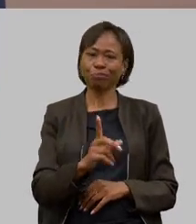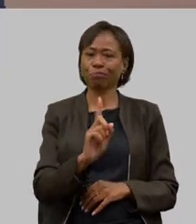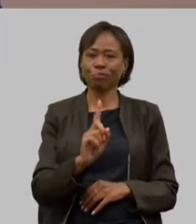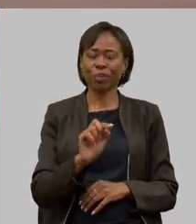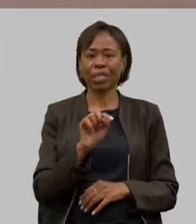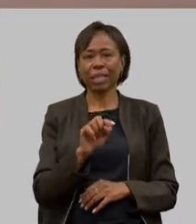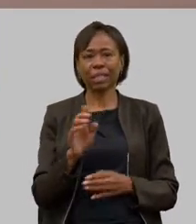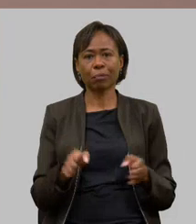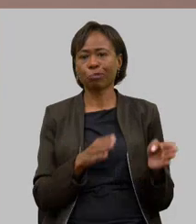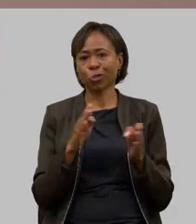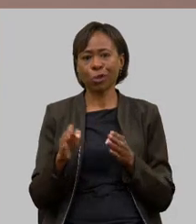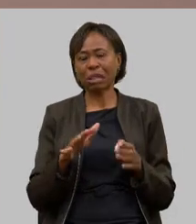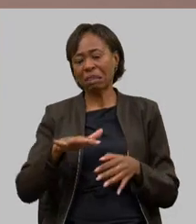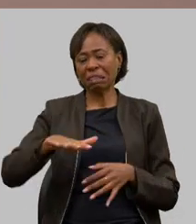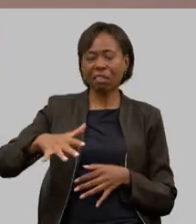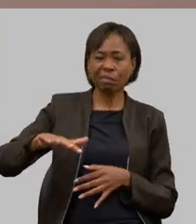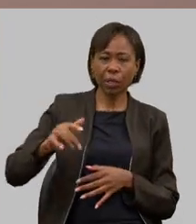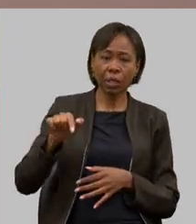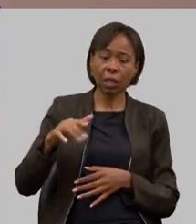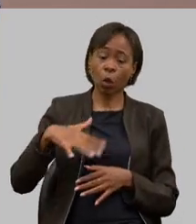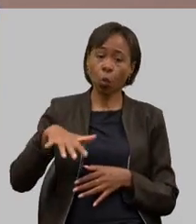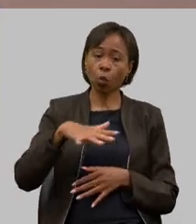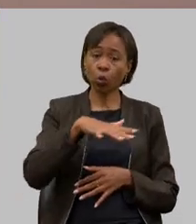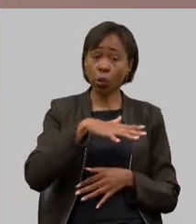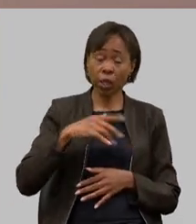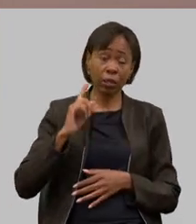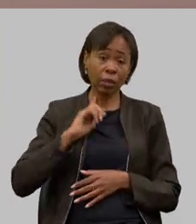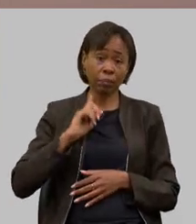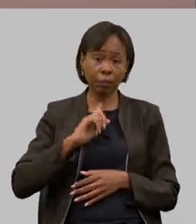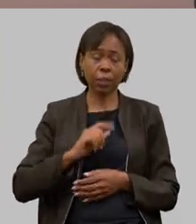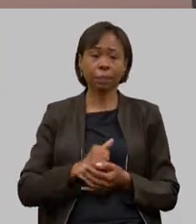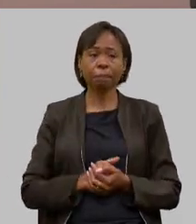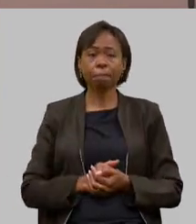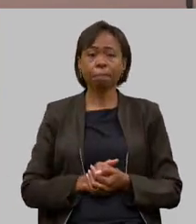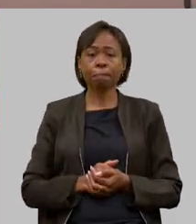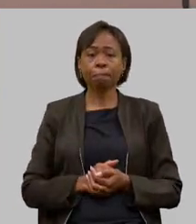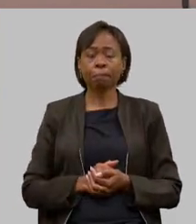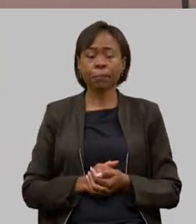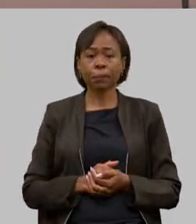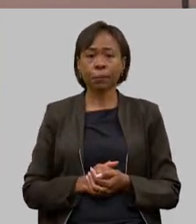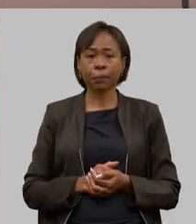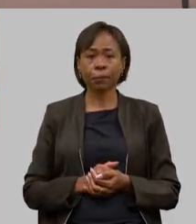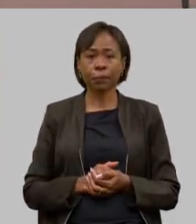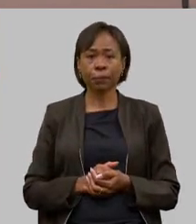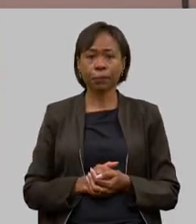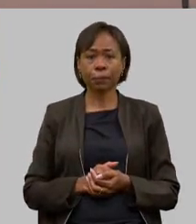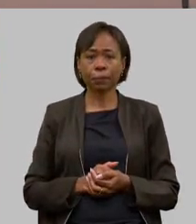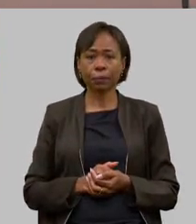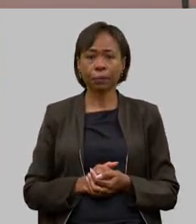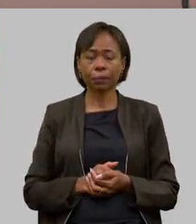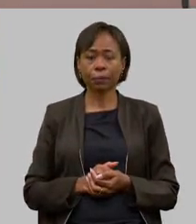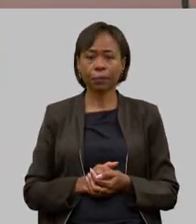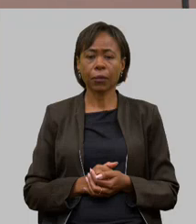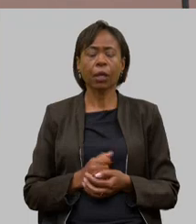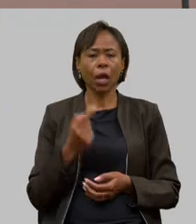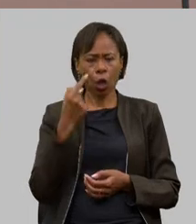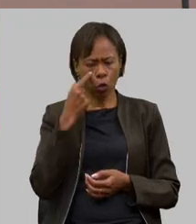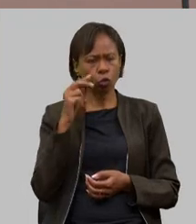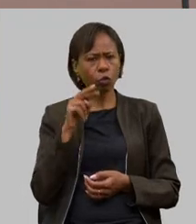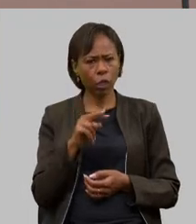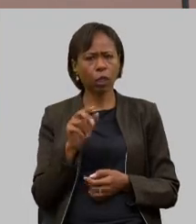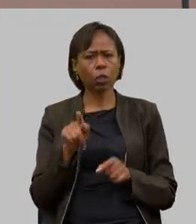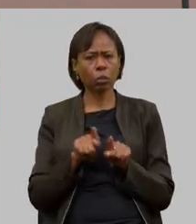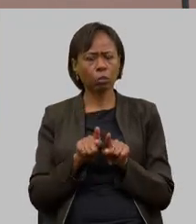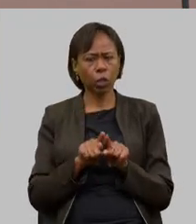tem em determinadas regiões de Minas Gerais e para encerrar eu vejo a questão das mulheres com muito bons